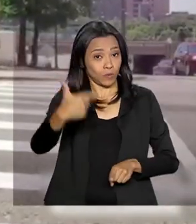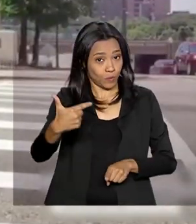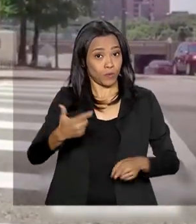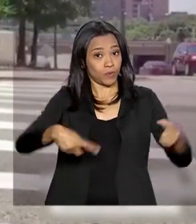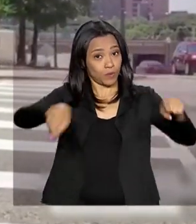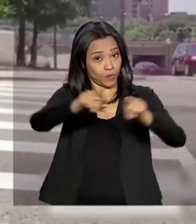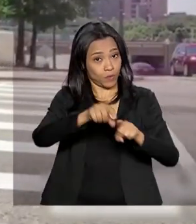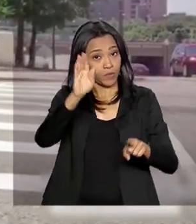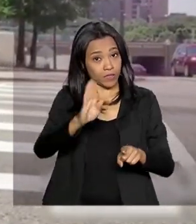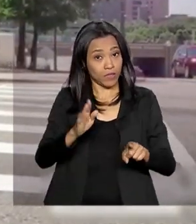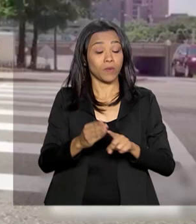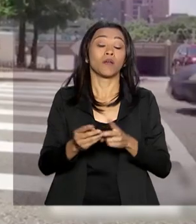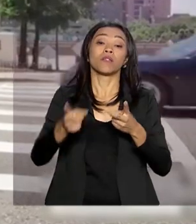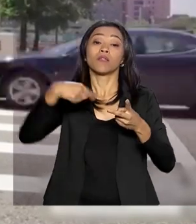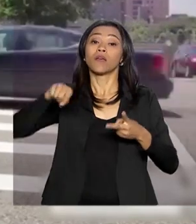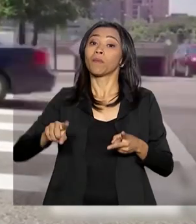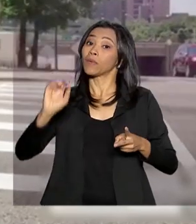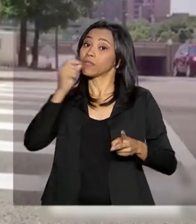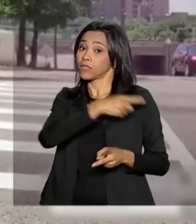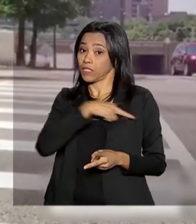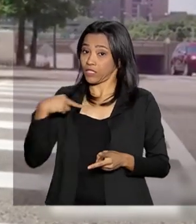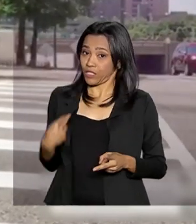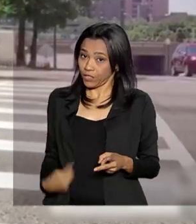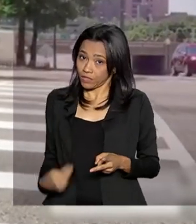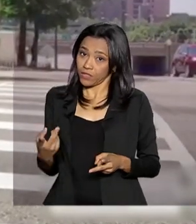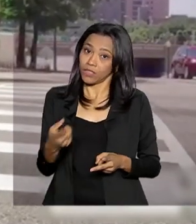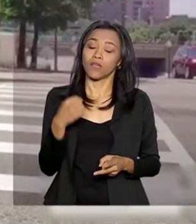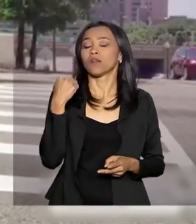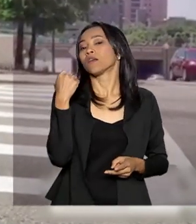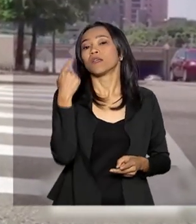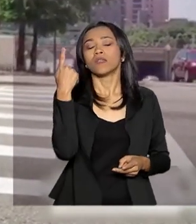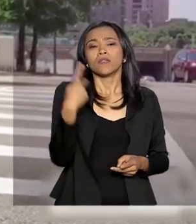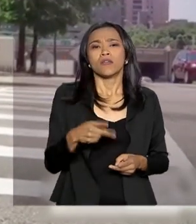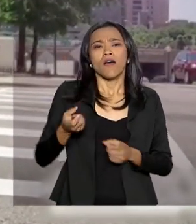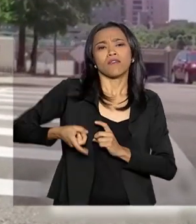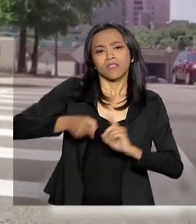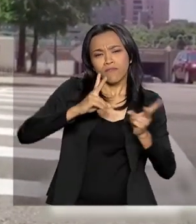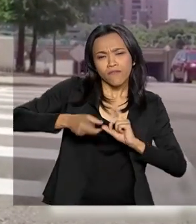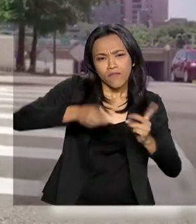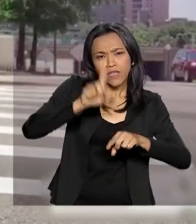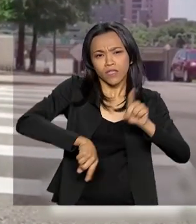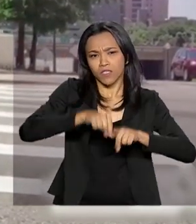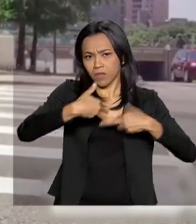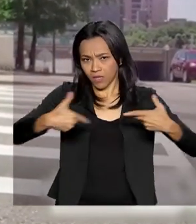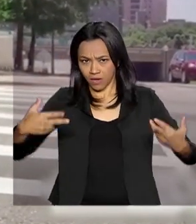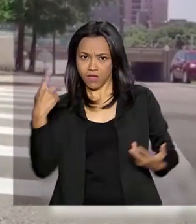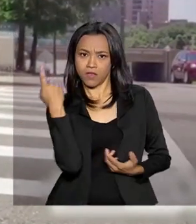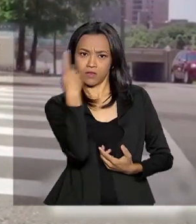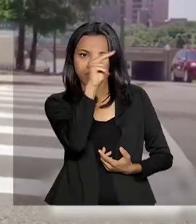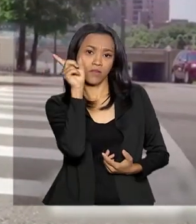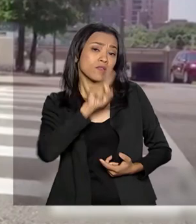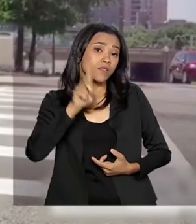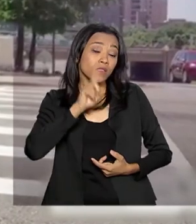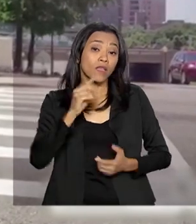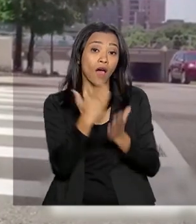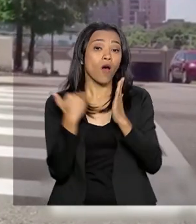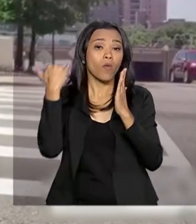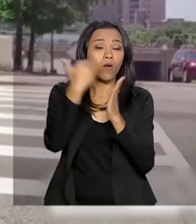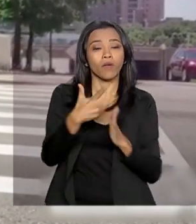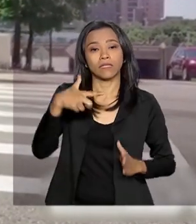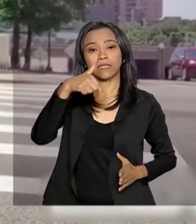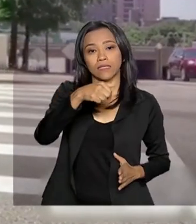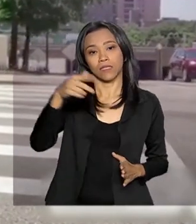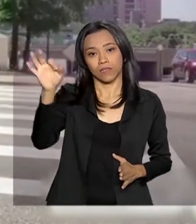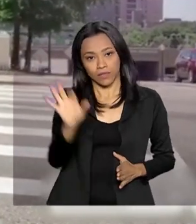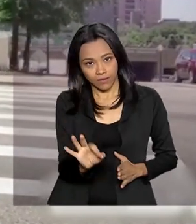atrás apenas da China. No ano passado, as vendas de brasileiros para os norte-americanos tiveram um aumento de 7% em